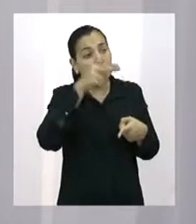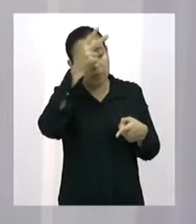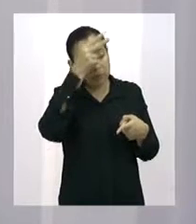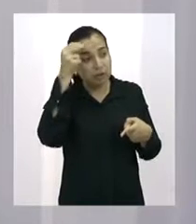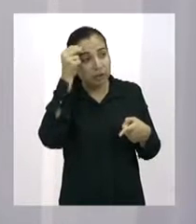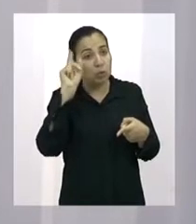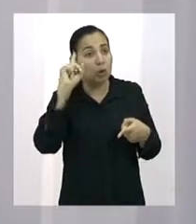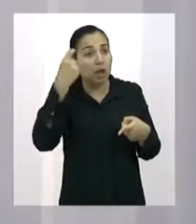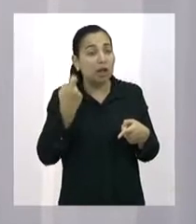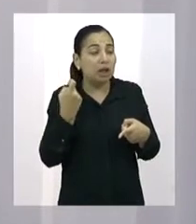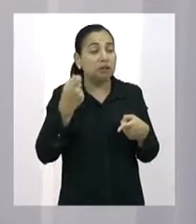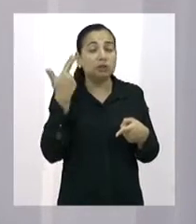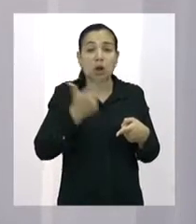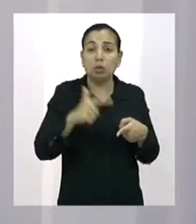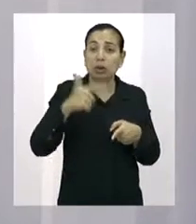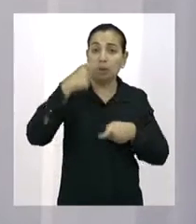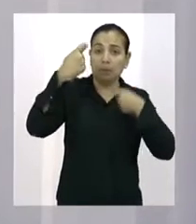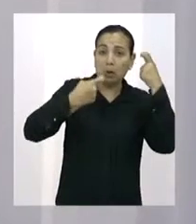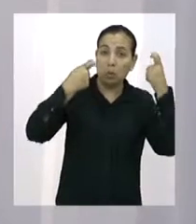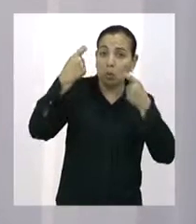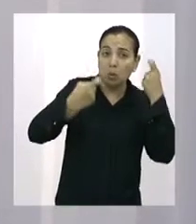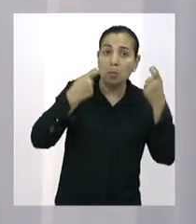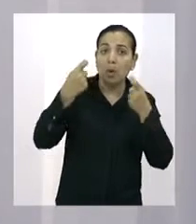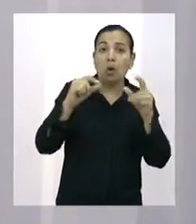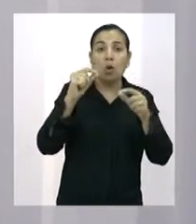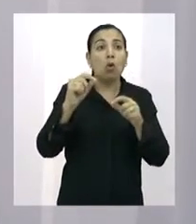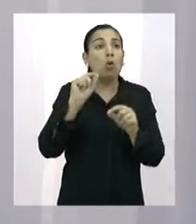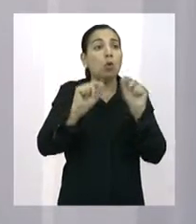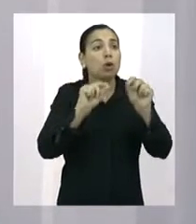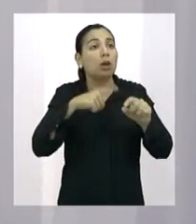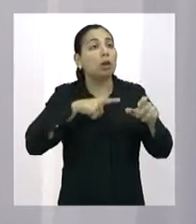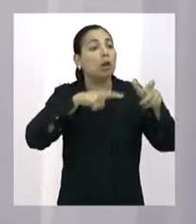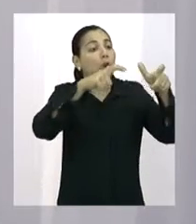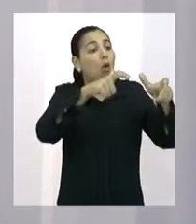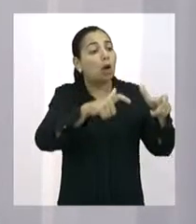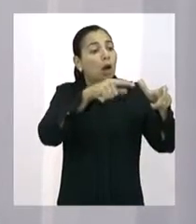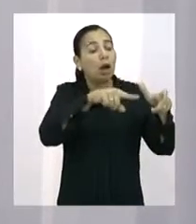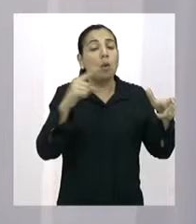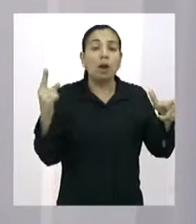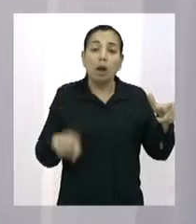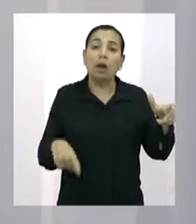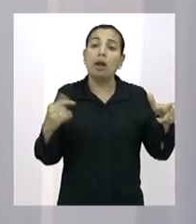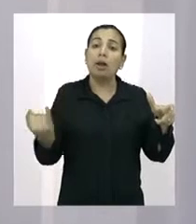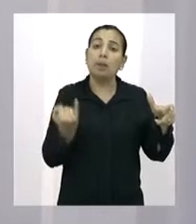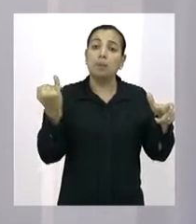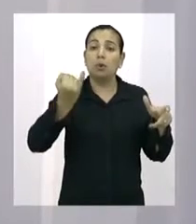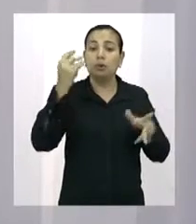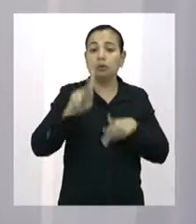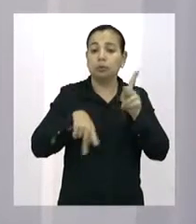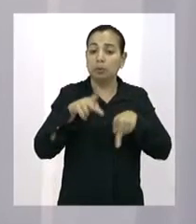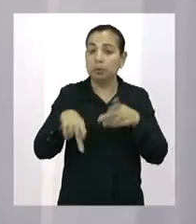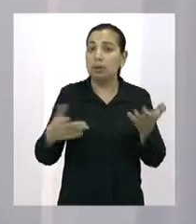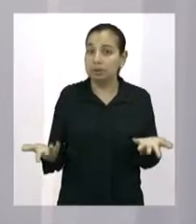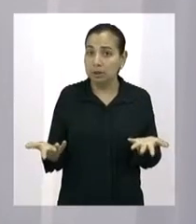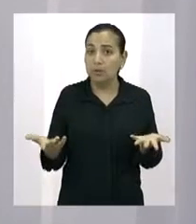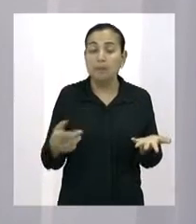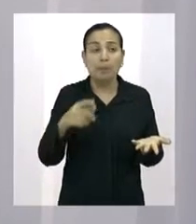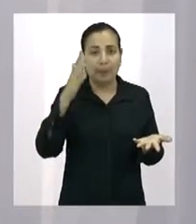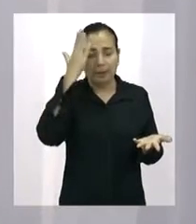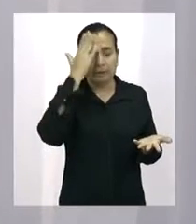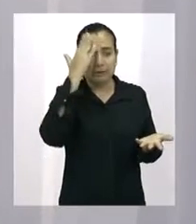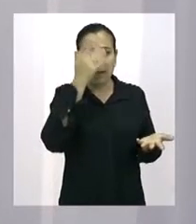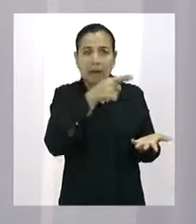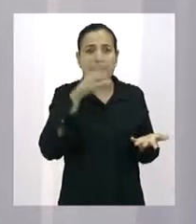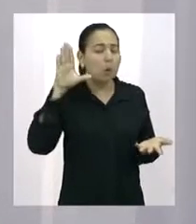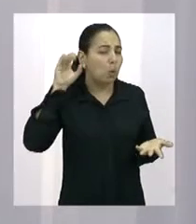em preservar algumas áreas importantes para a nossa população. Então, as dunas do cocô são muito importantes. Elas